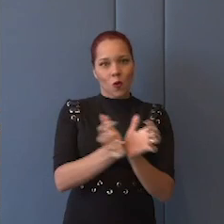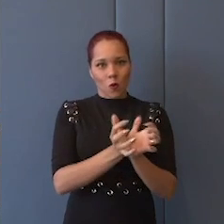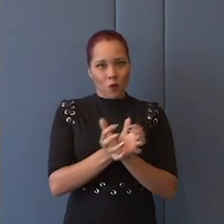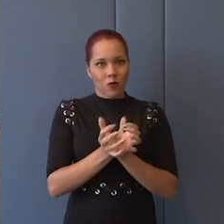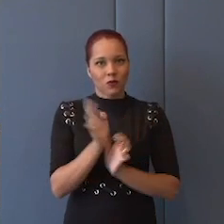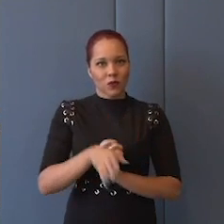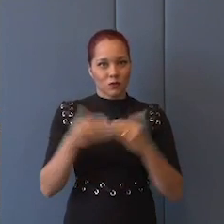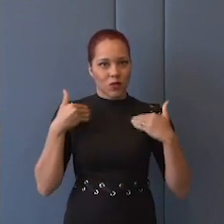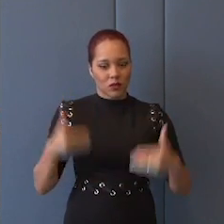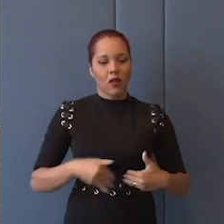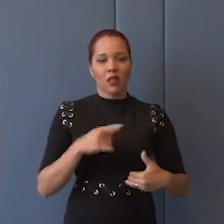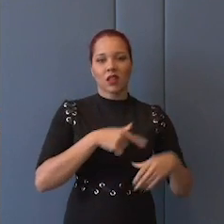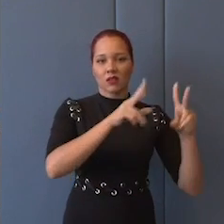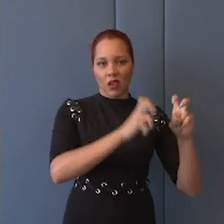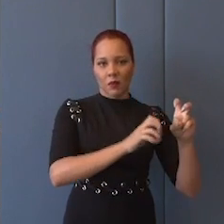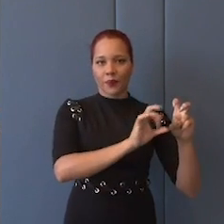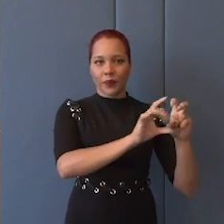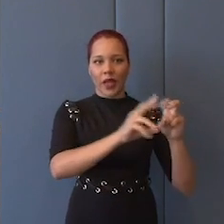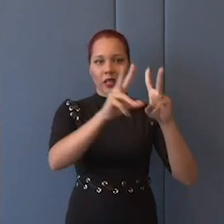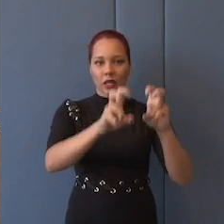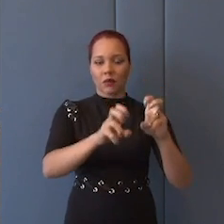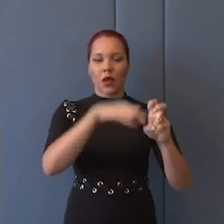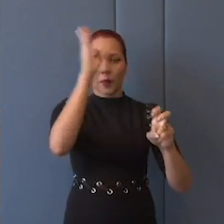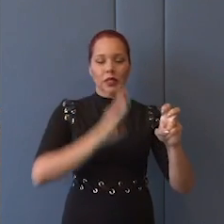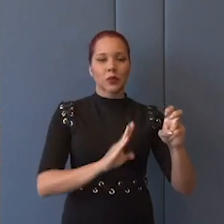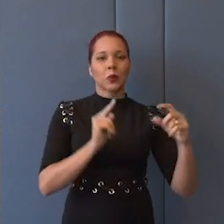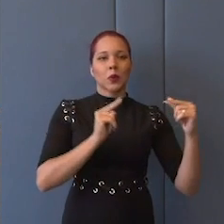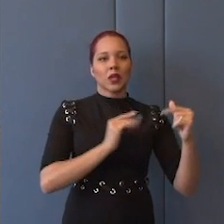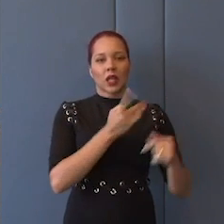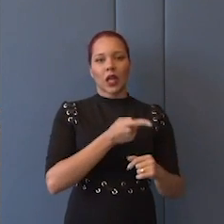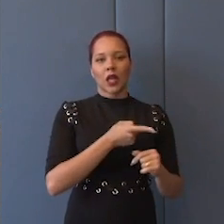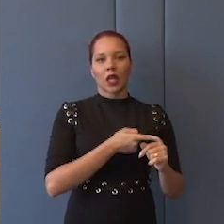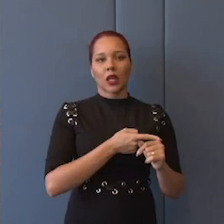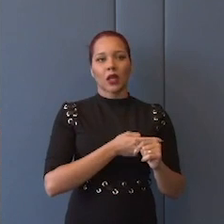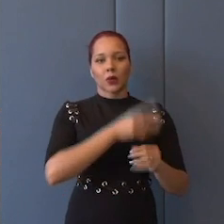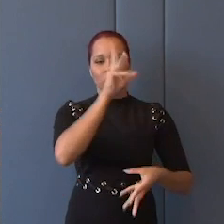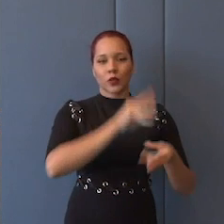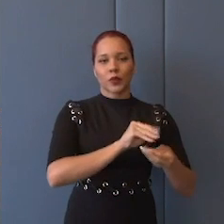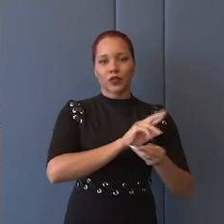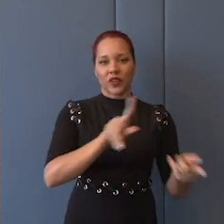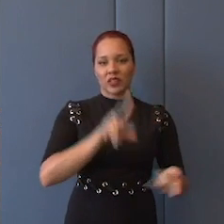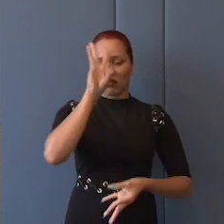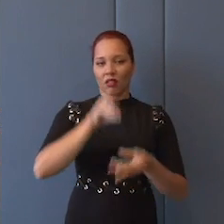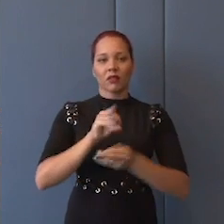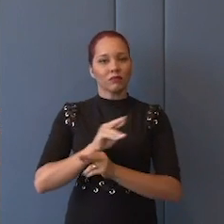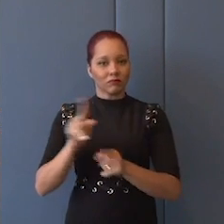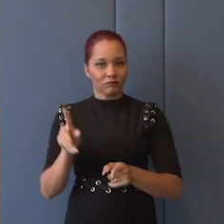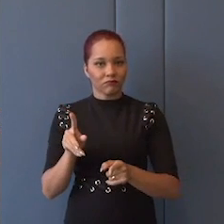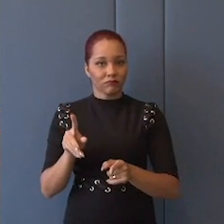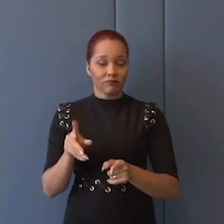Então, você tem um tema, e aí, para cada tema, o Brasil tem uma posição. está bem, mas isso